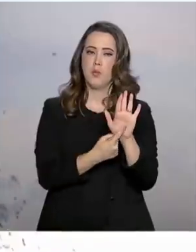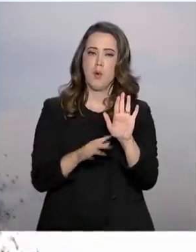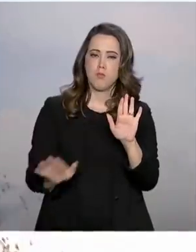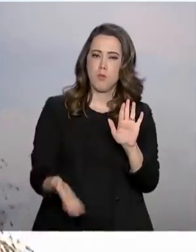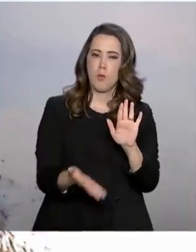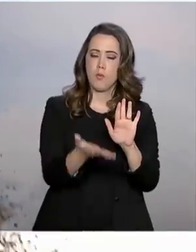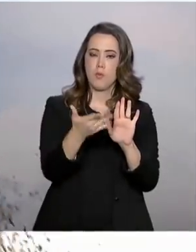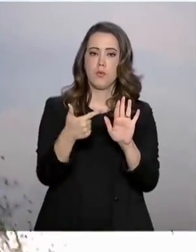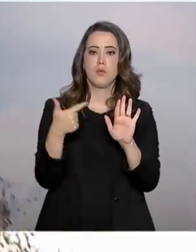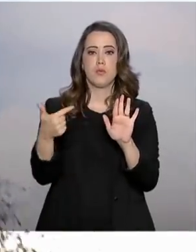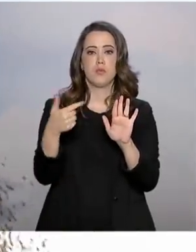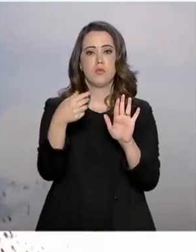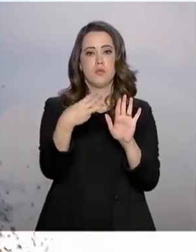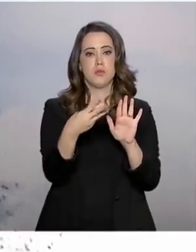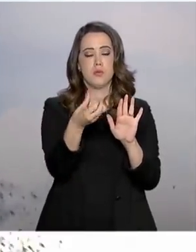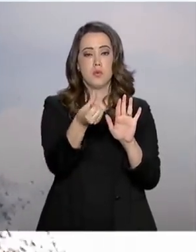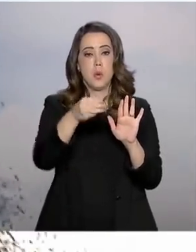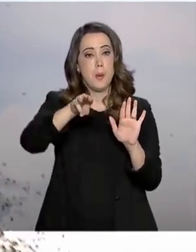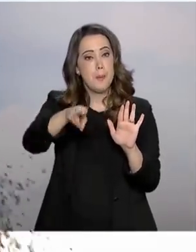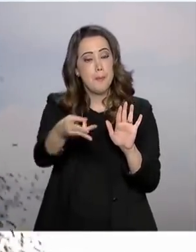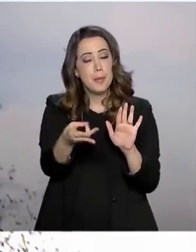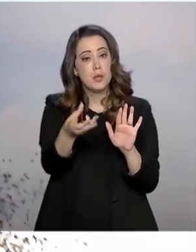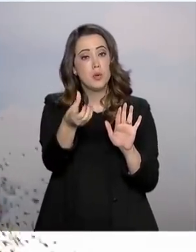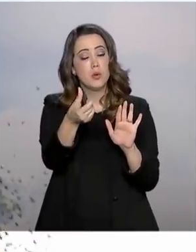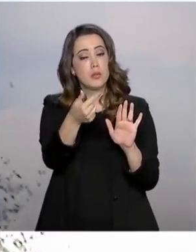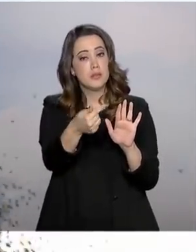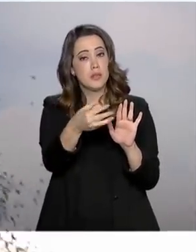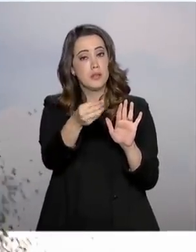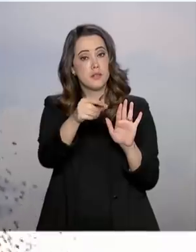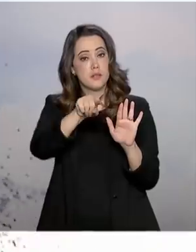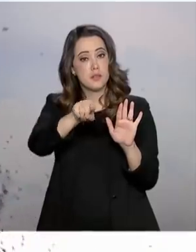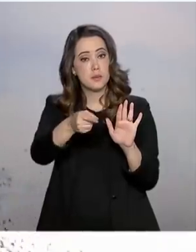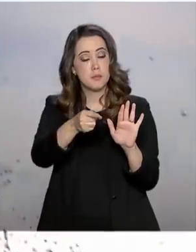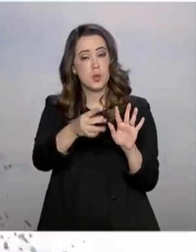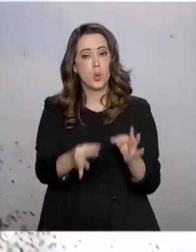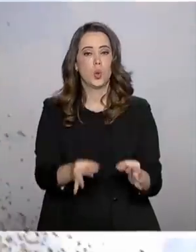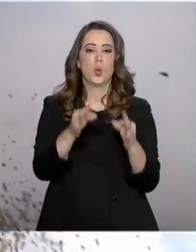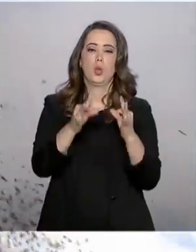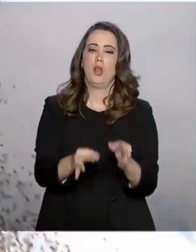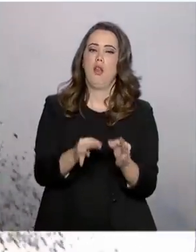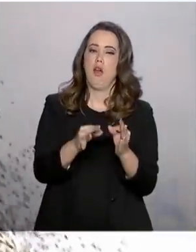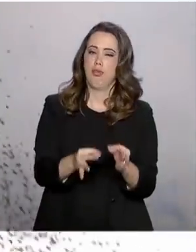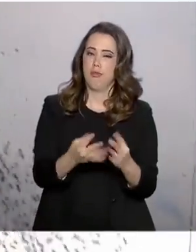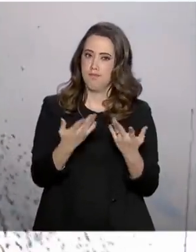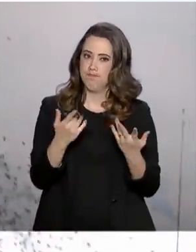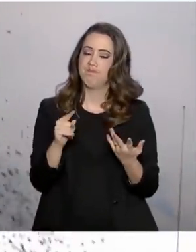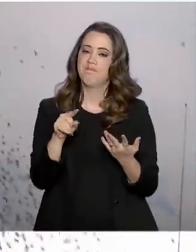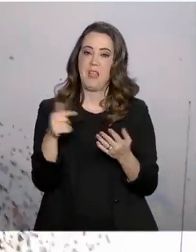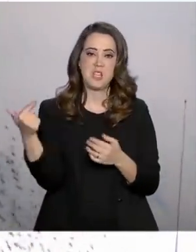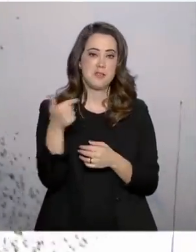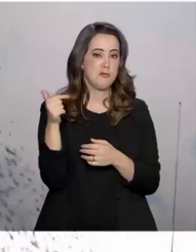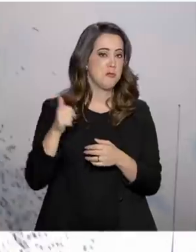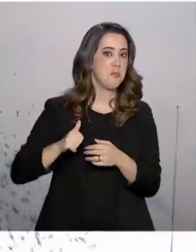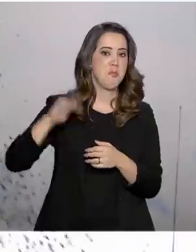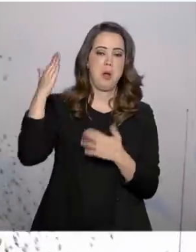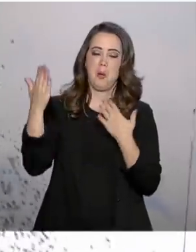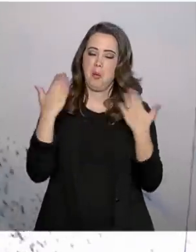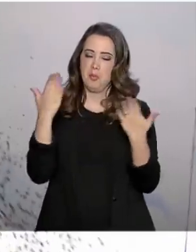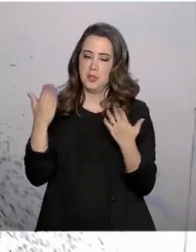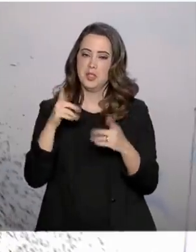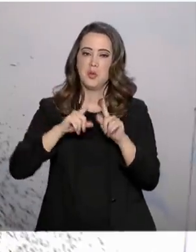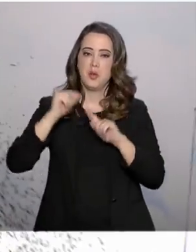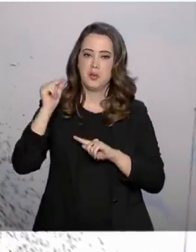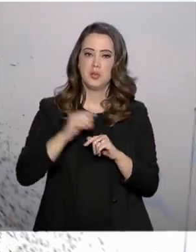236 milhões e 700 mil toneladas de grãos, a segunda maior já registrada.